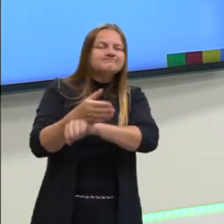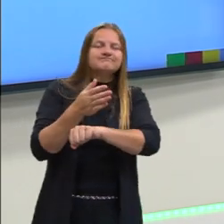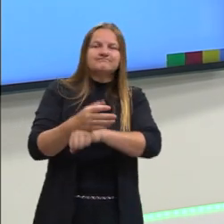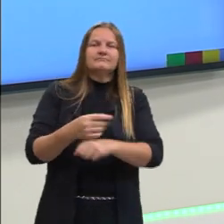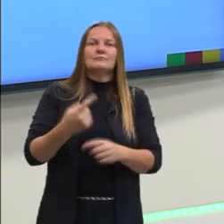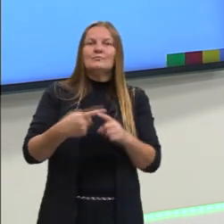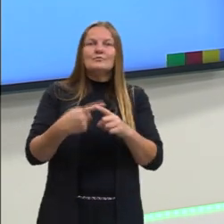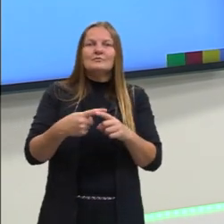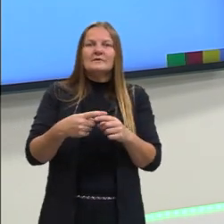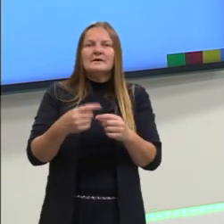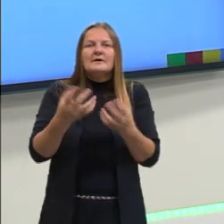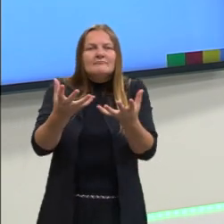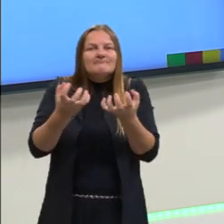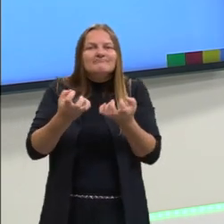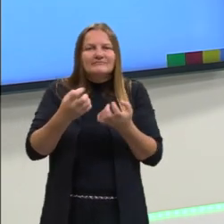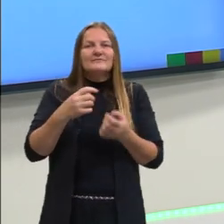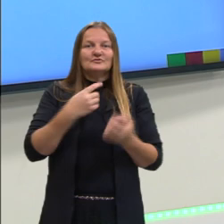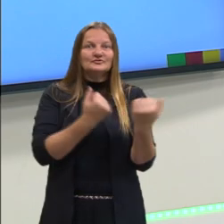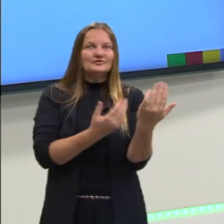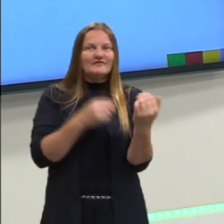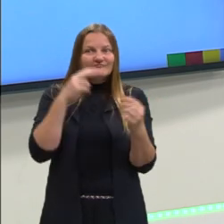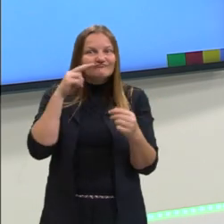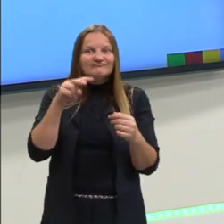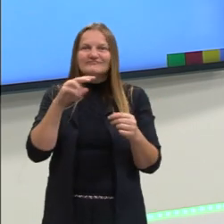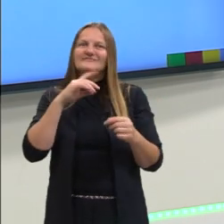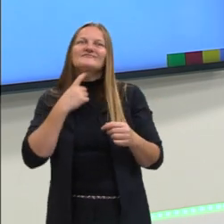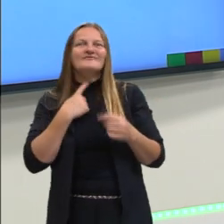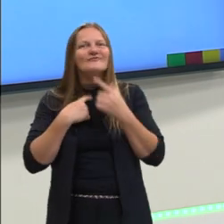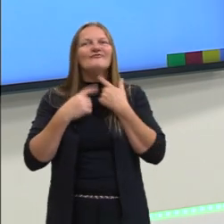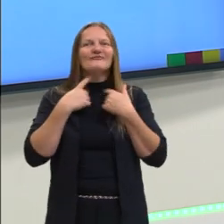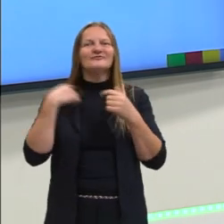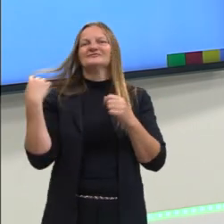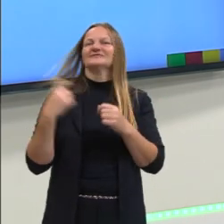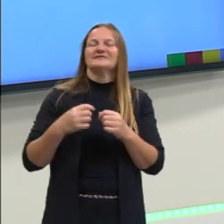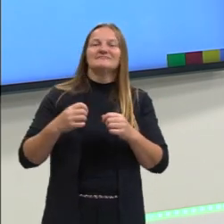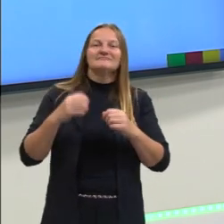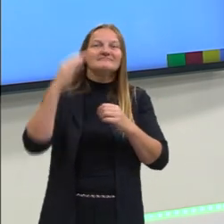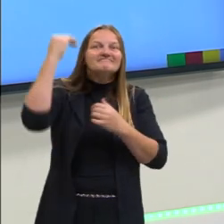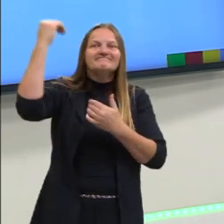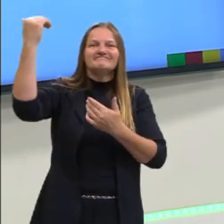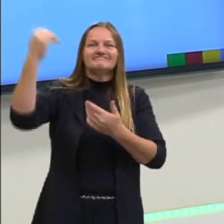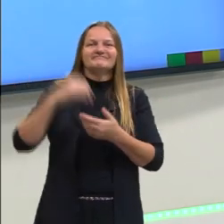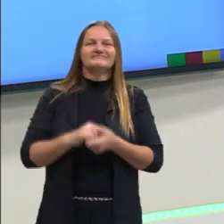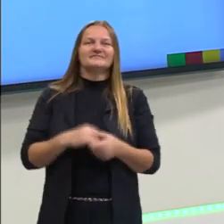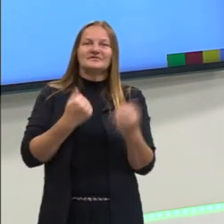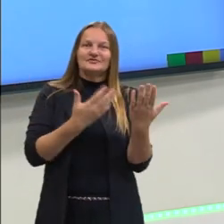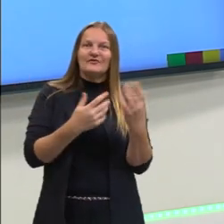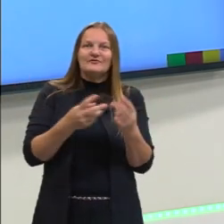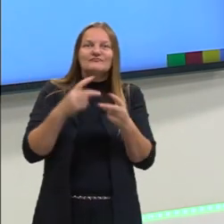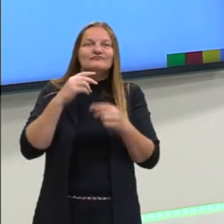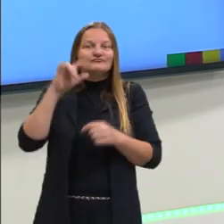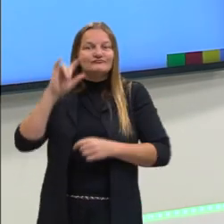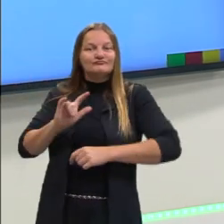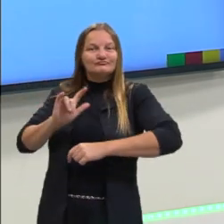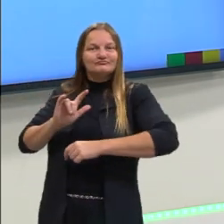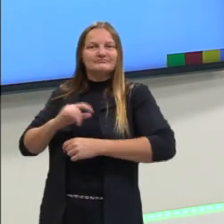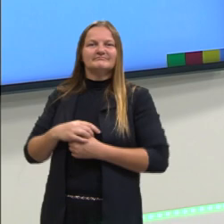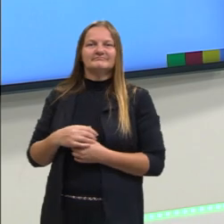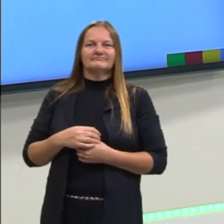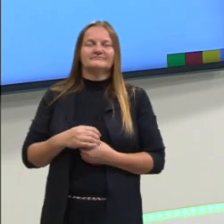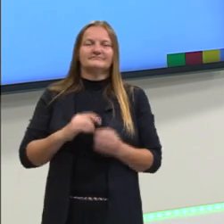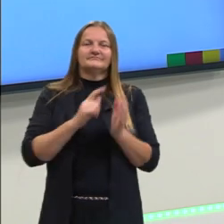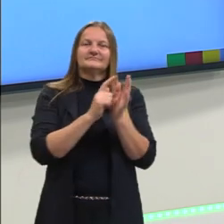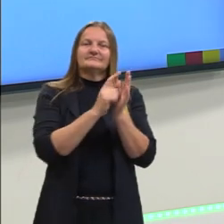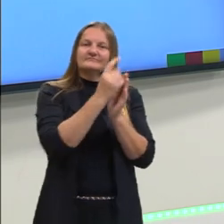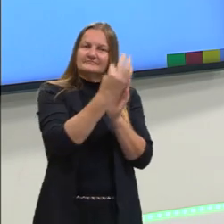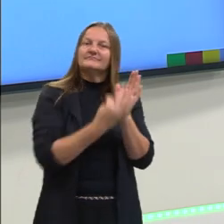aceitação dos jovens, tem uma grande aceitação do público jovem esse tipo de gênero